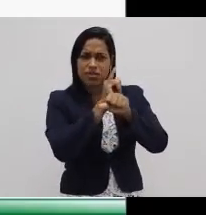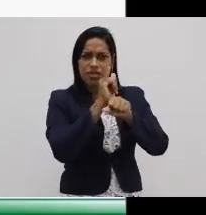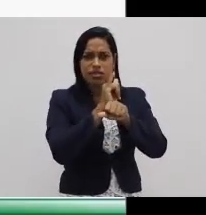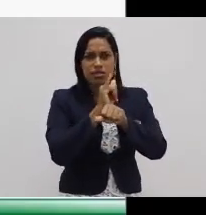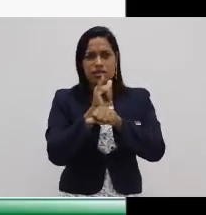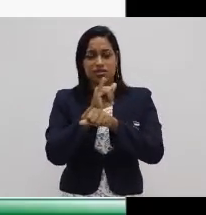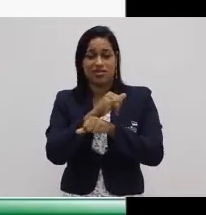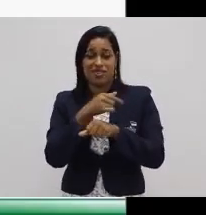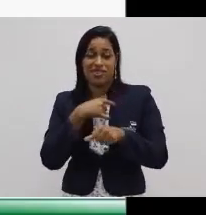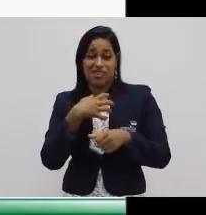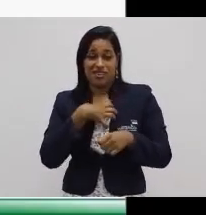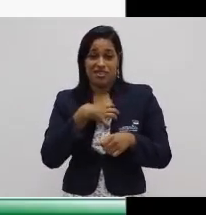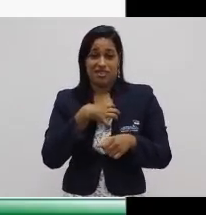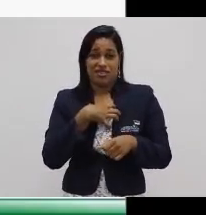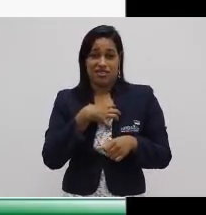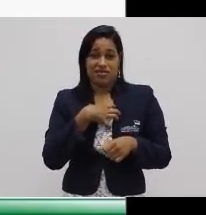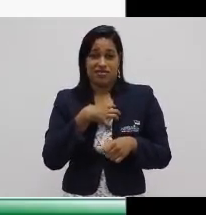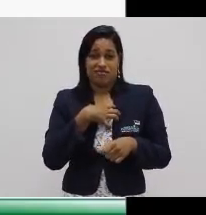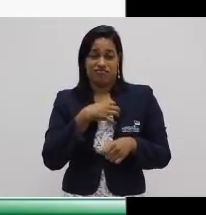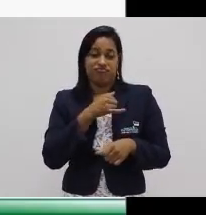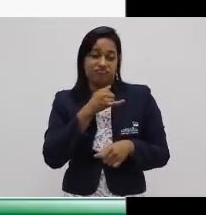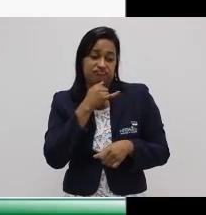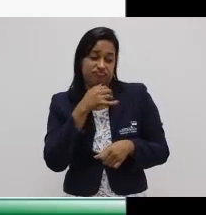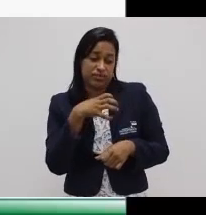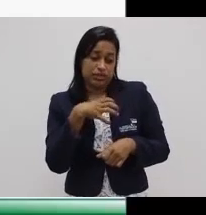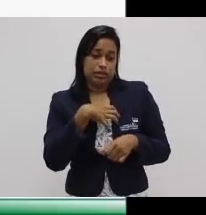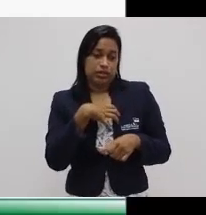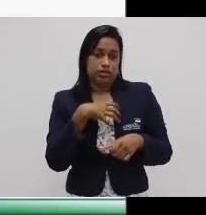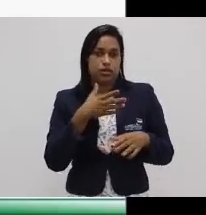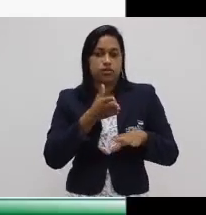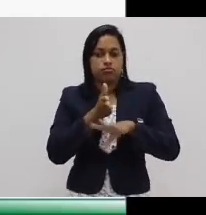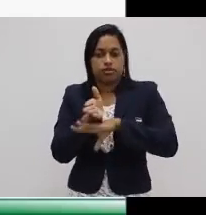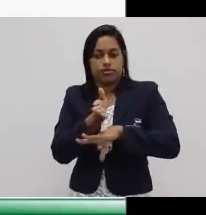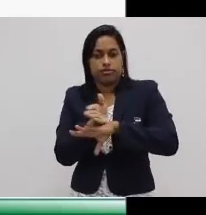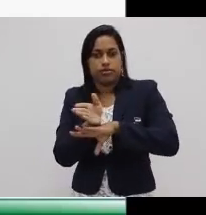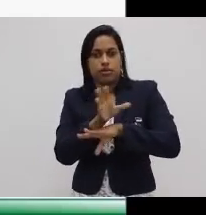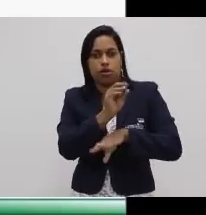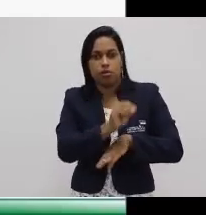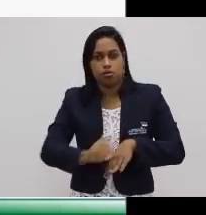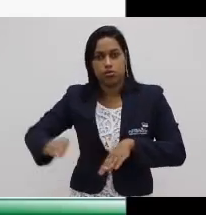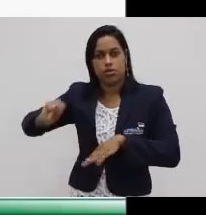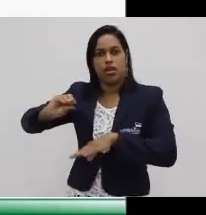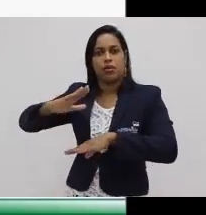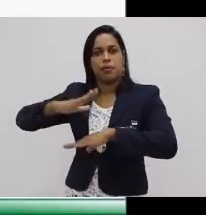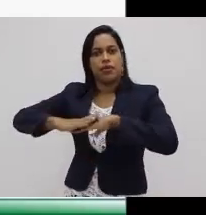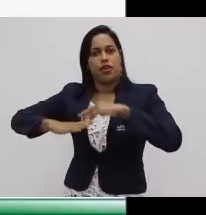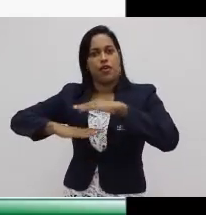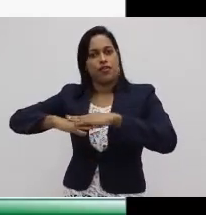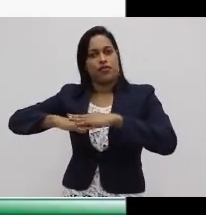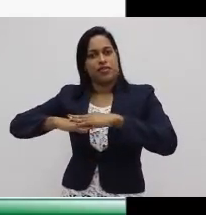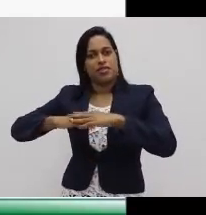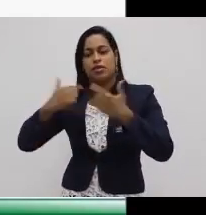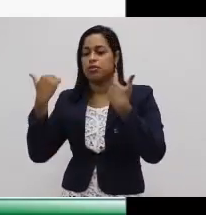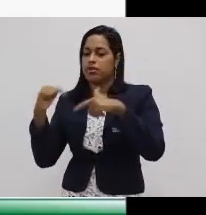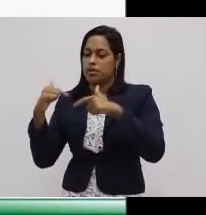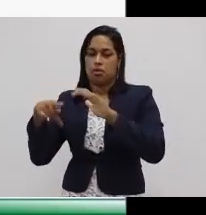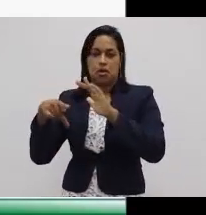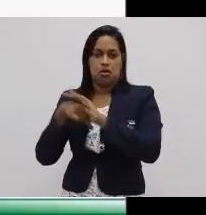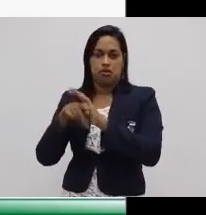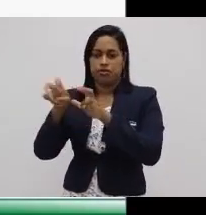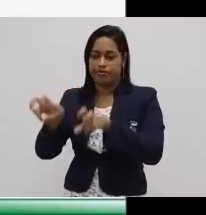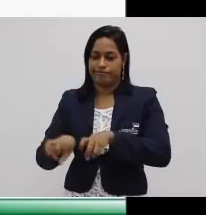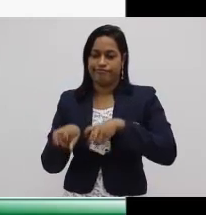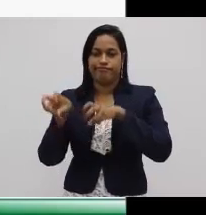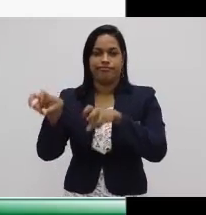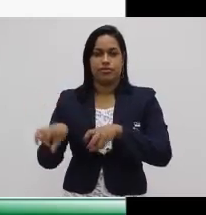desestimulando esses artesões a trabalhar. E muitos desses artesões foram entrando no modo de produção feudal e trabalhando para os senhores também.